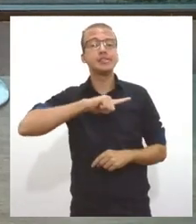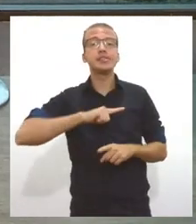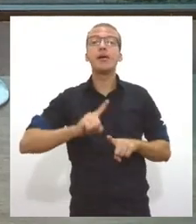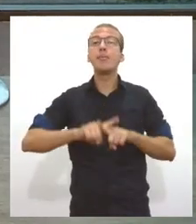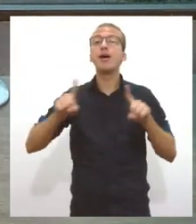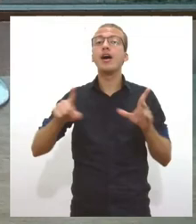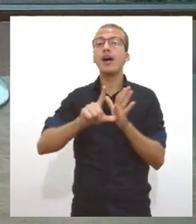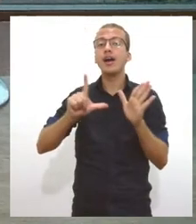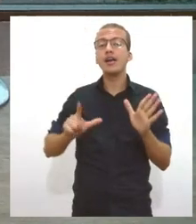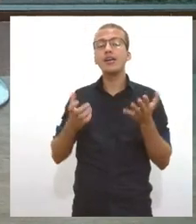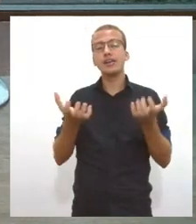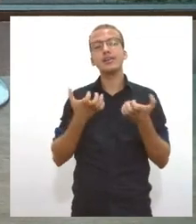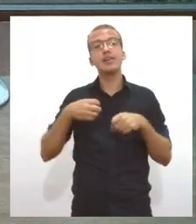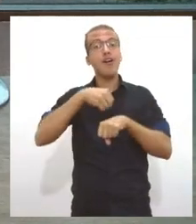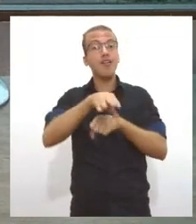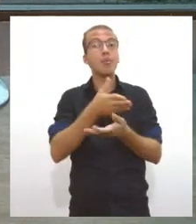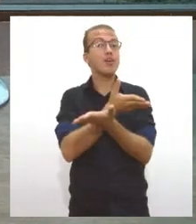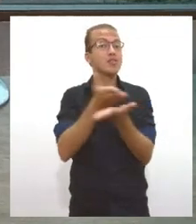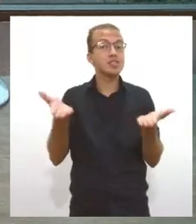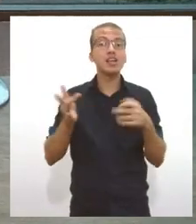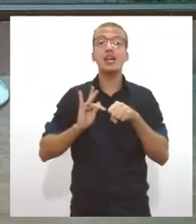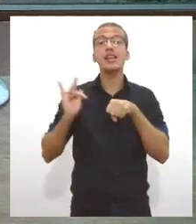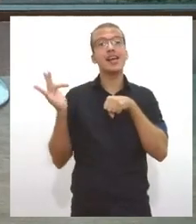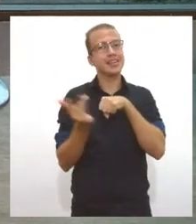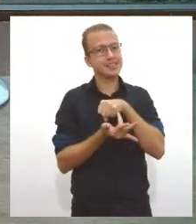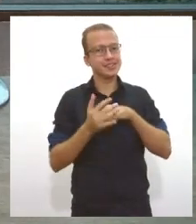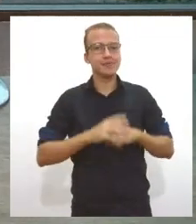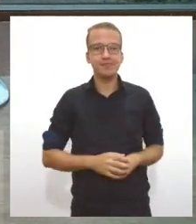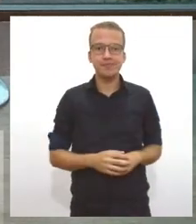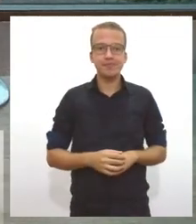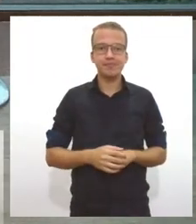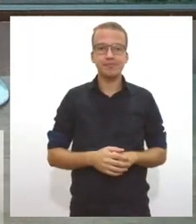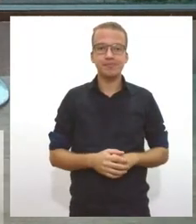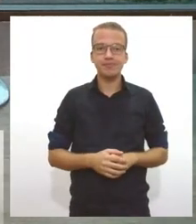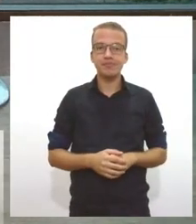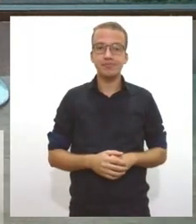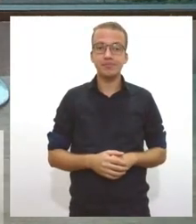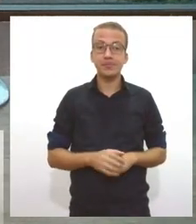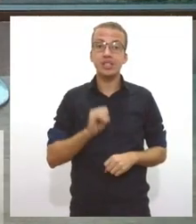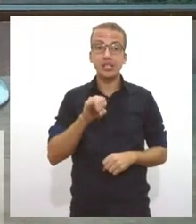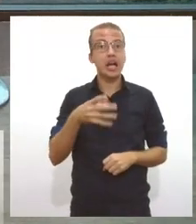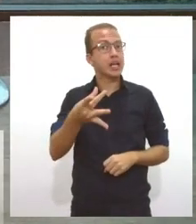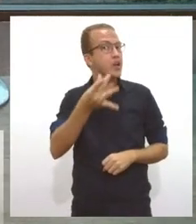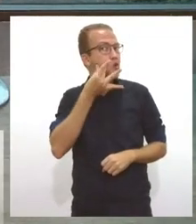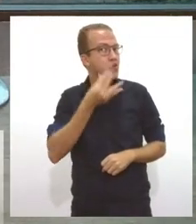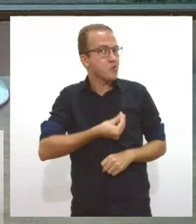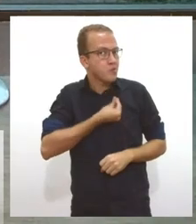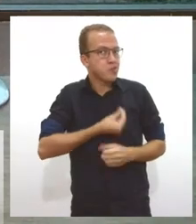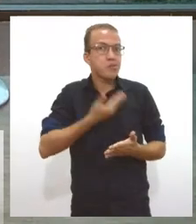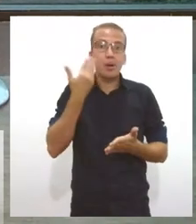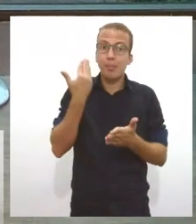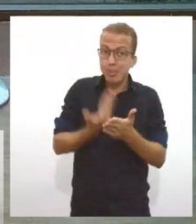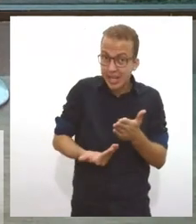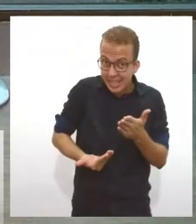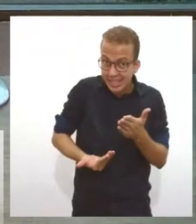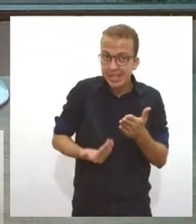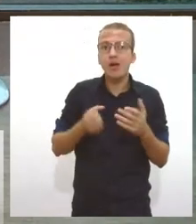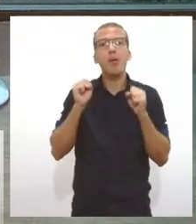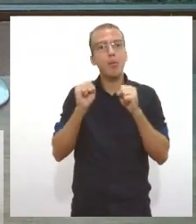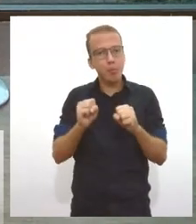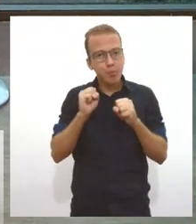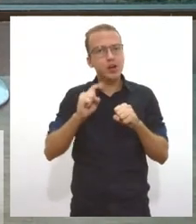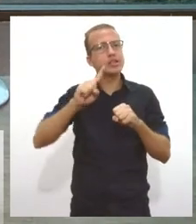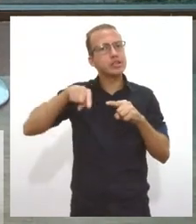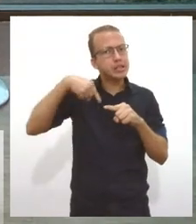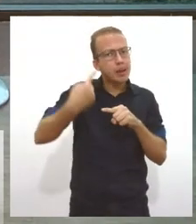lembrar quem tá em casa nas suas redes sociais claro então acompanha perdeu ao vivo que é a tarde duas e meia da tarde assista as reprises